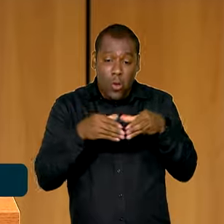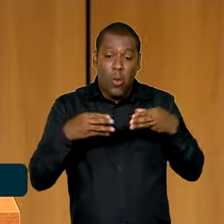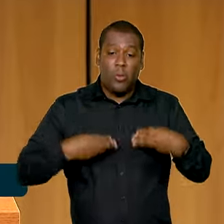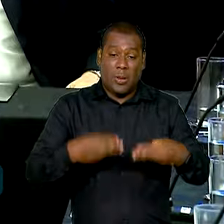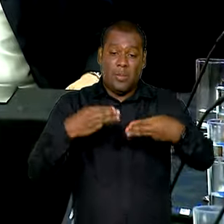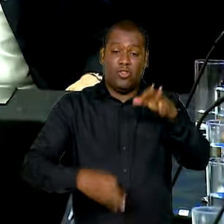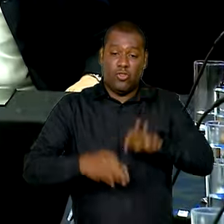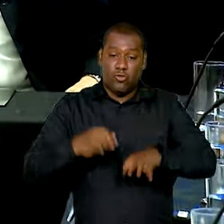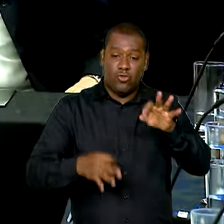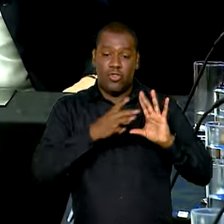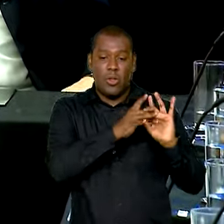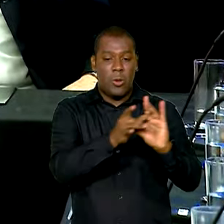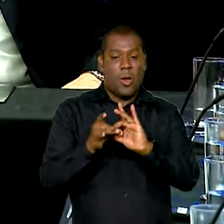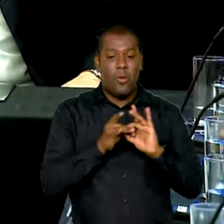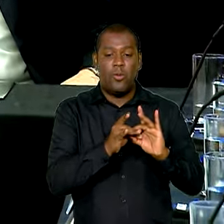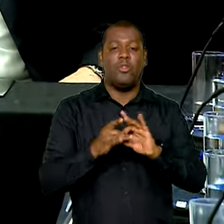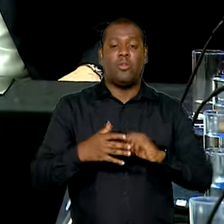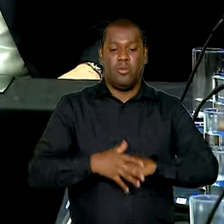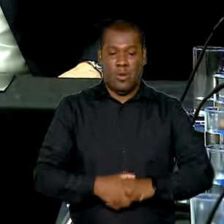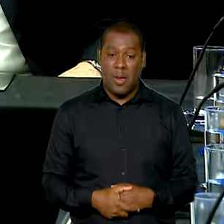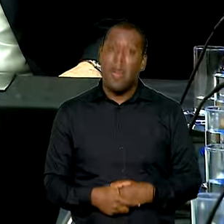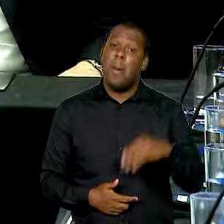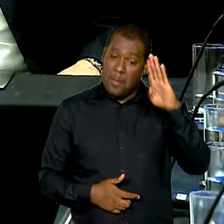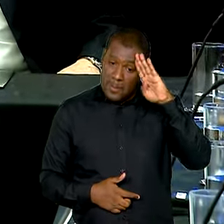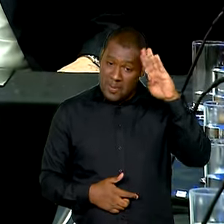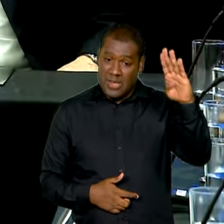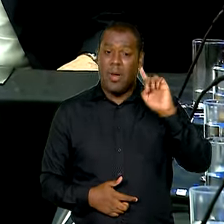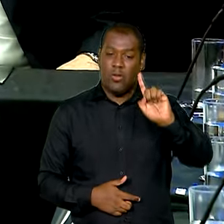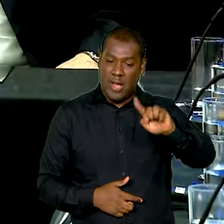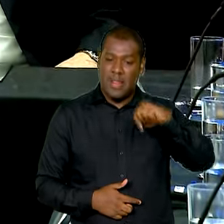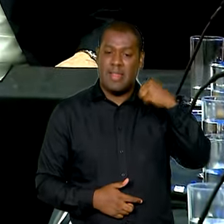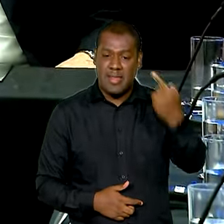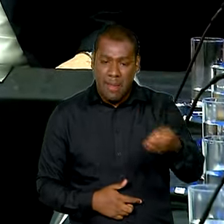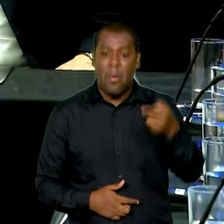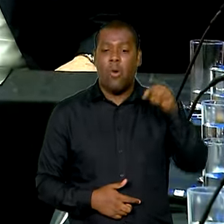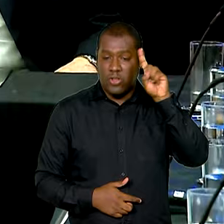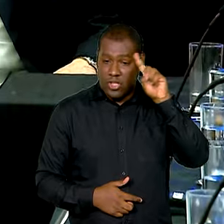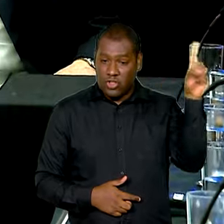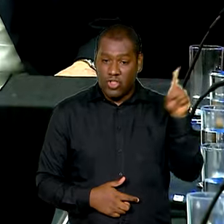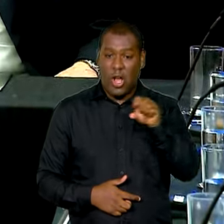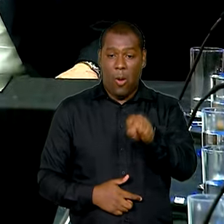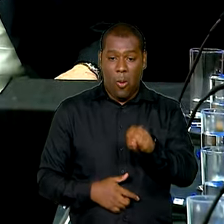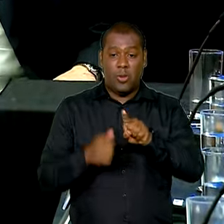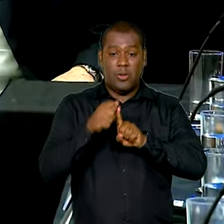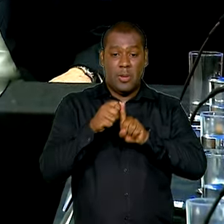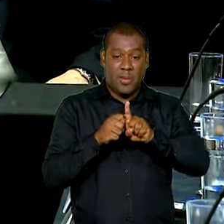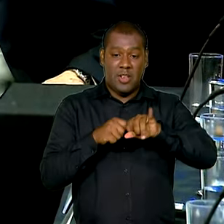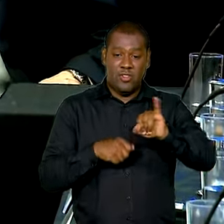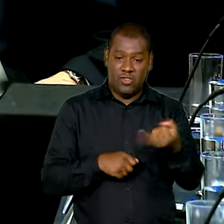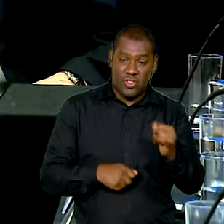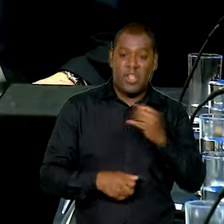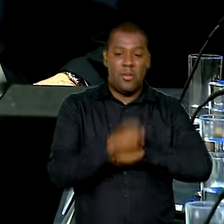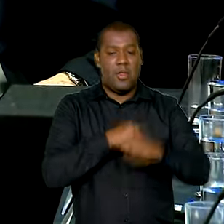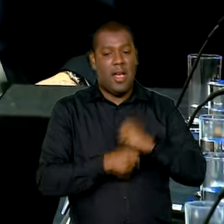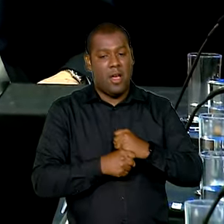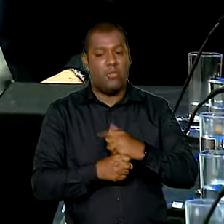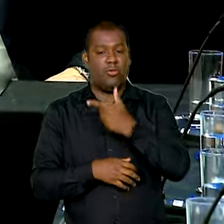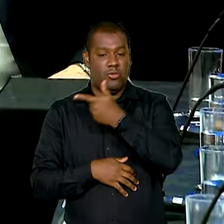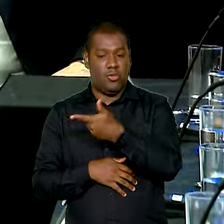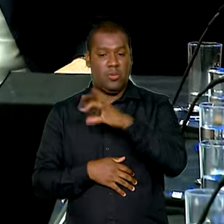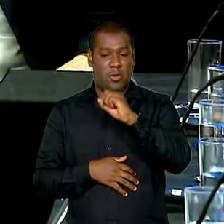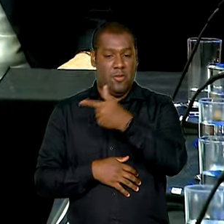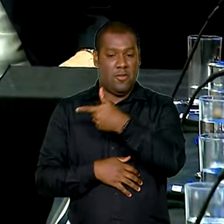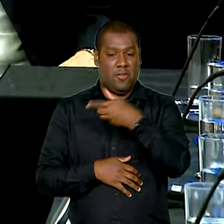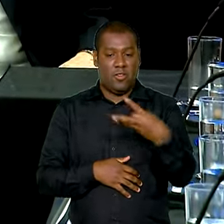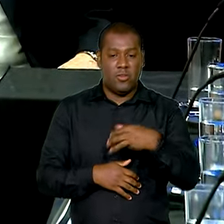principalmente após os atos do 8 de janeiro de 2022. São pessoas que têm também vasta experiência